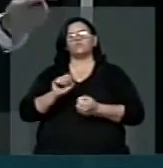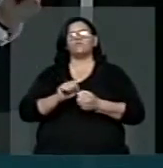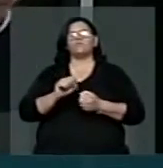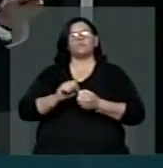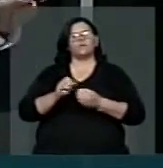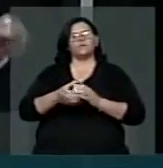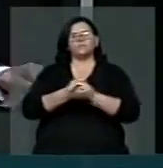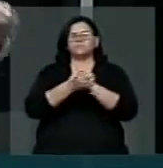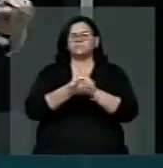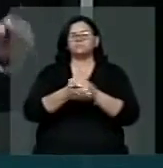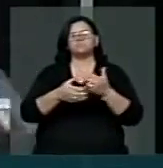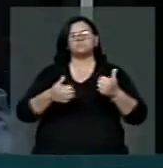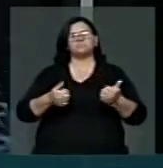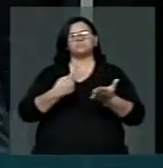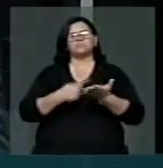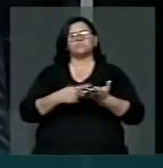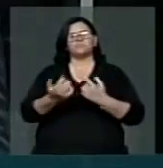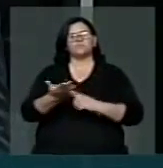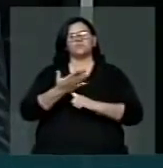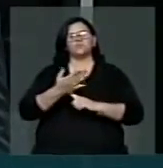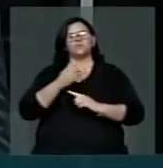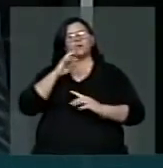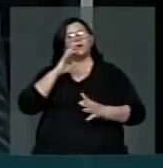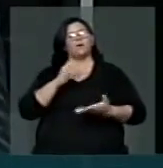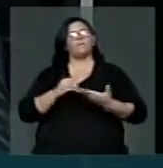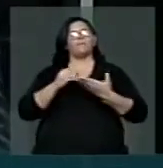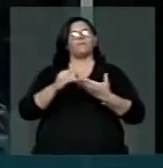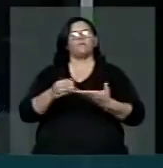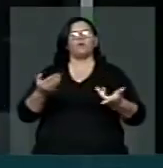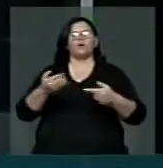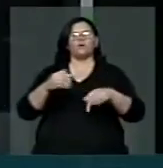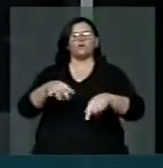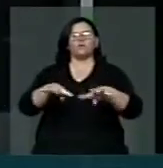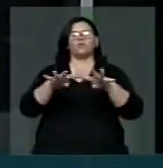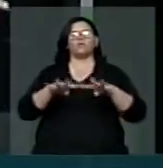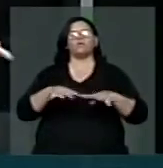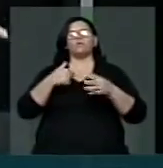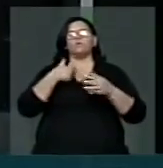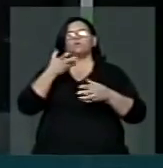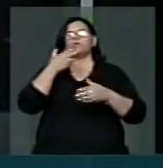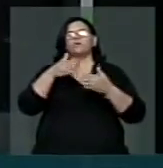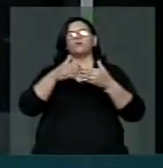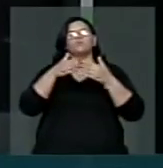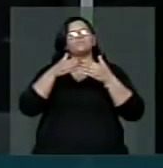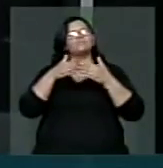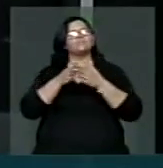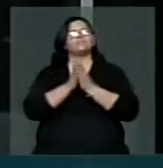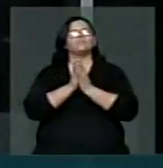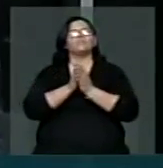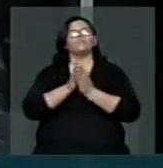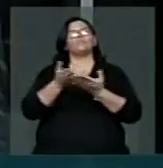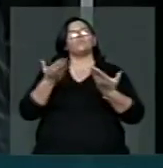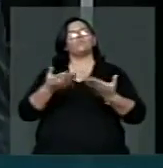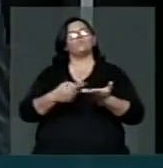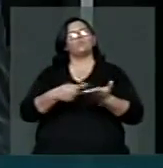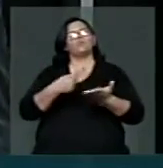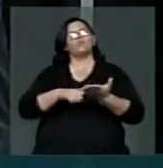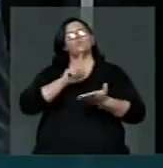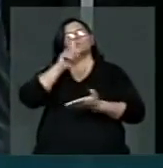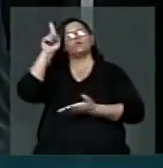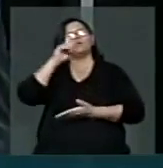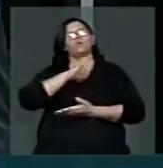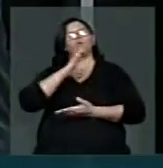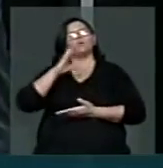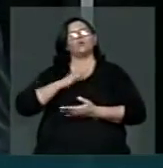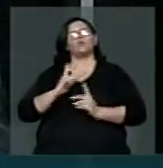que foi fazer um acordo para que fosse aprovado e viesse aqui para o plenário. Eu queria fazer um apelo que o mesmo acordo que foi feito lá na comissão, que